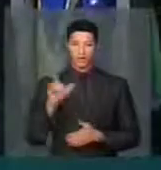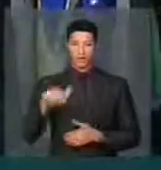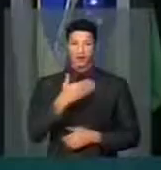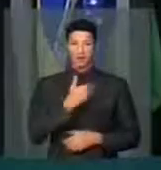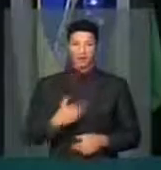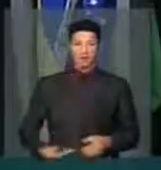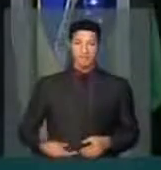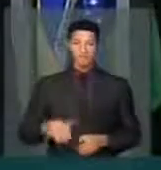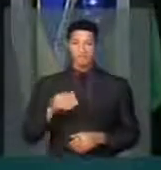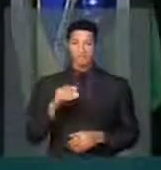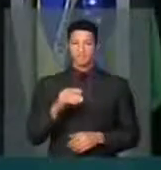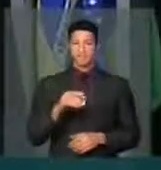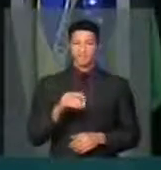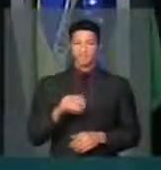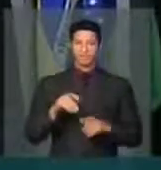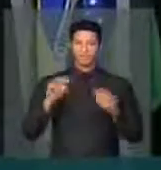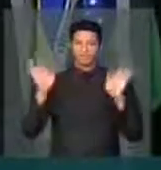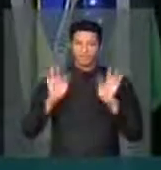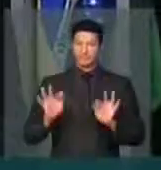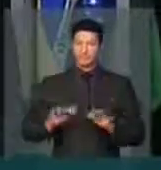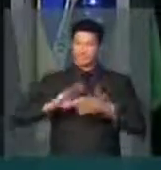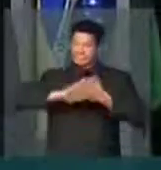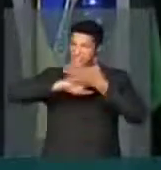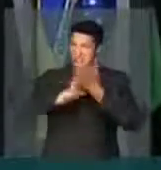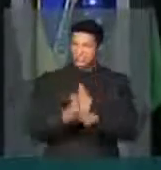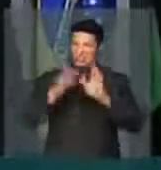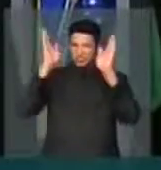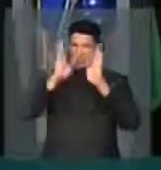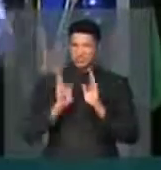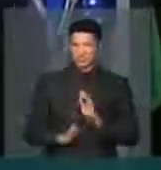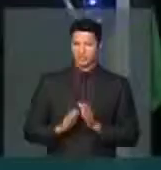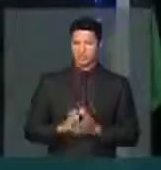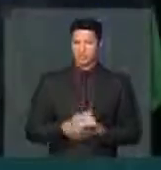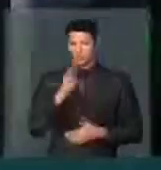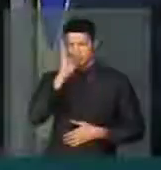governo que infelicita e destrói o Brasil.